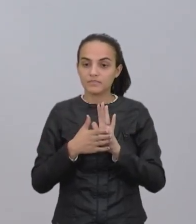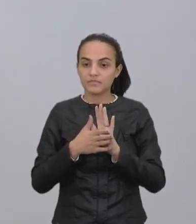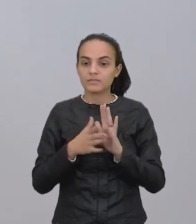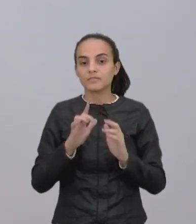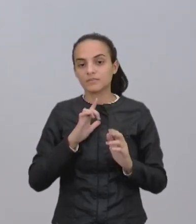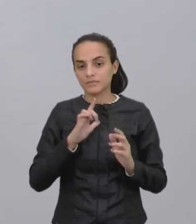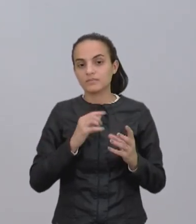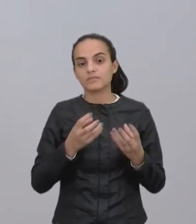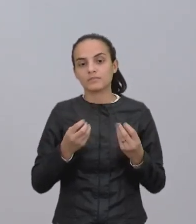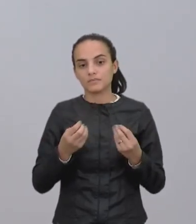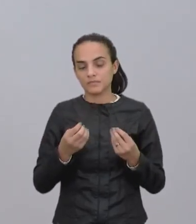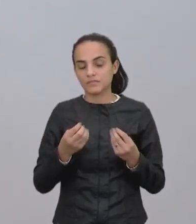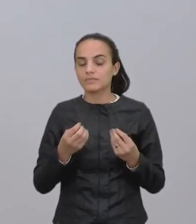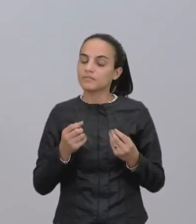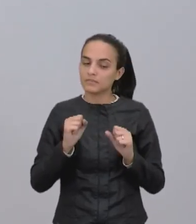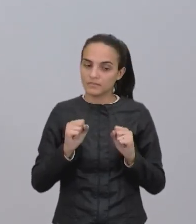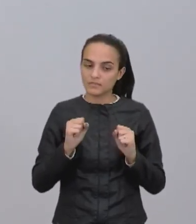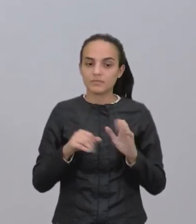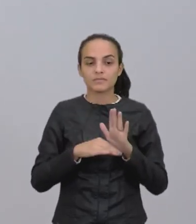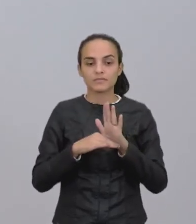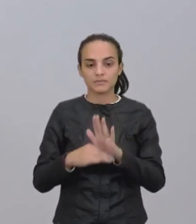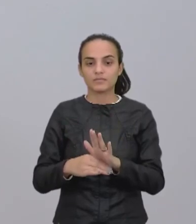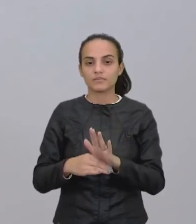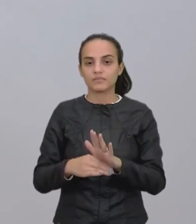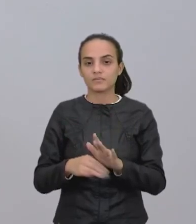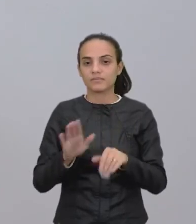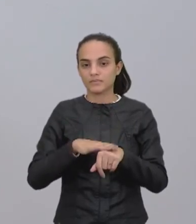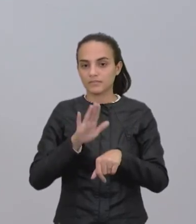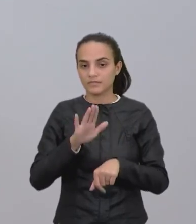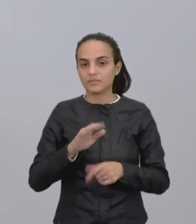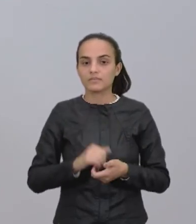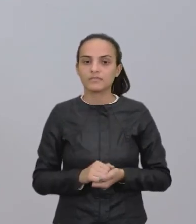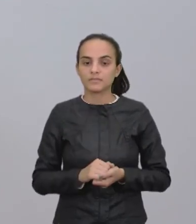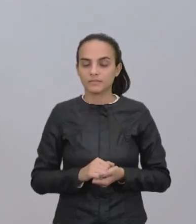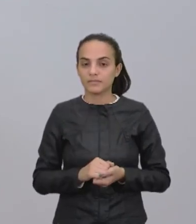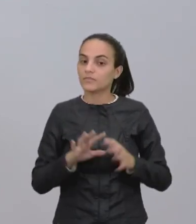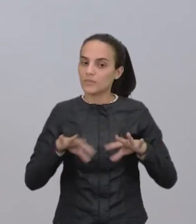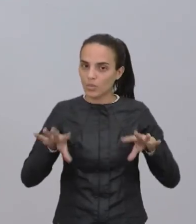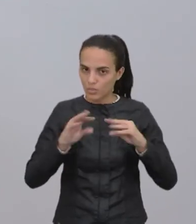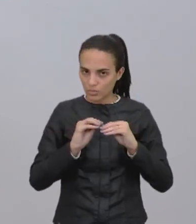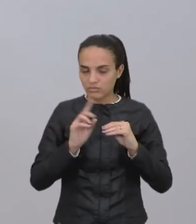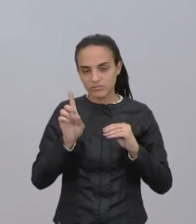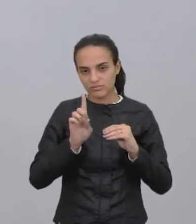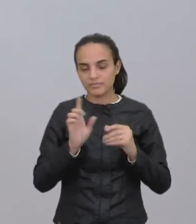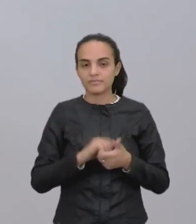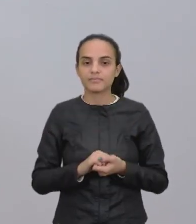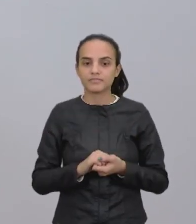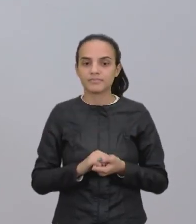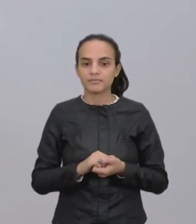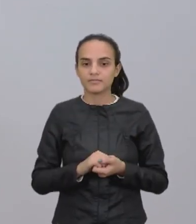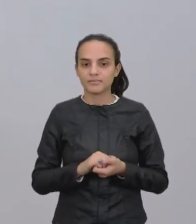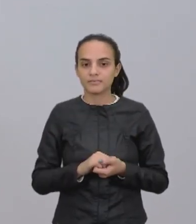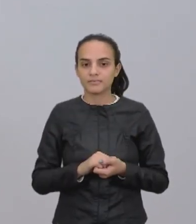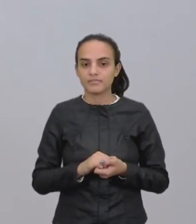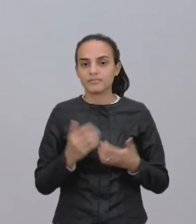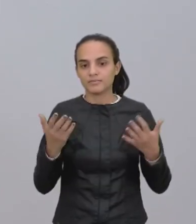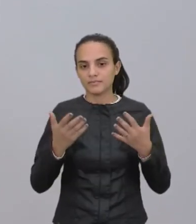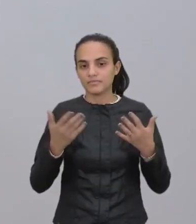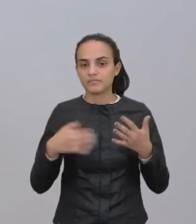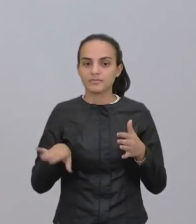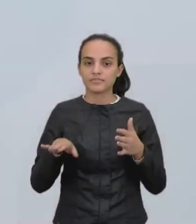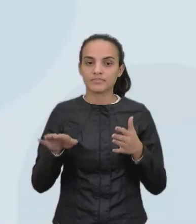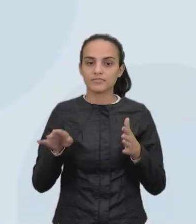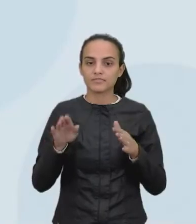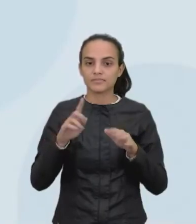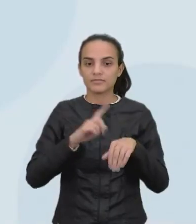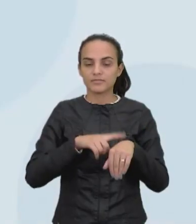tem bastante coisa aí que pode auxiliar, mas também não é tudo, né. E aí, a gente chega na nossa hora da